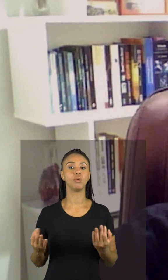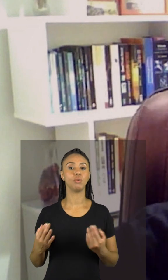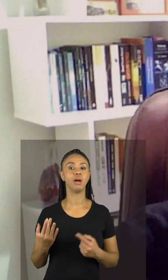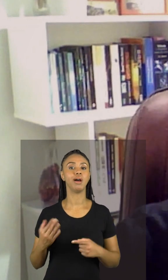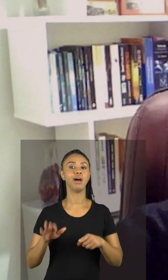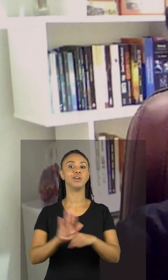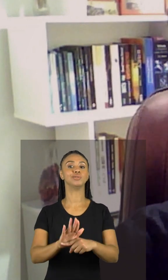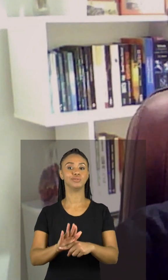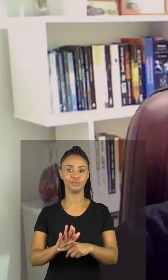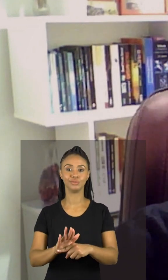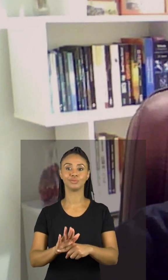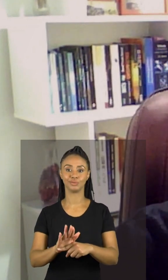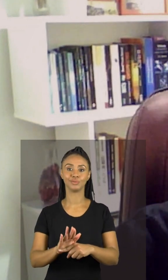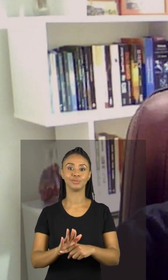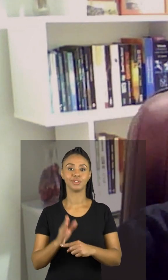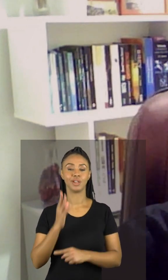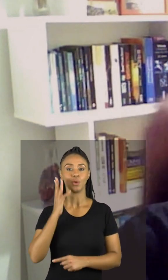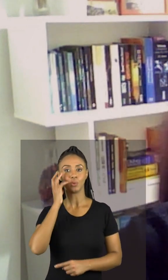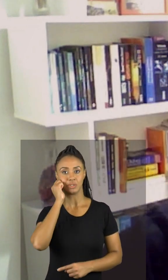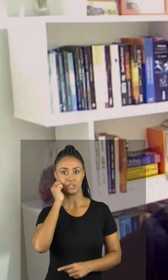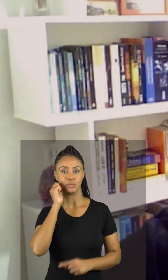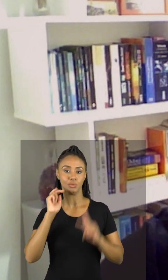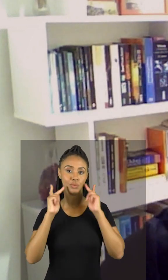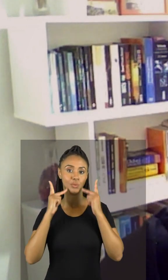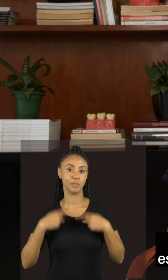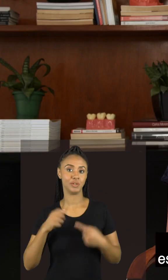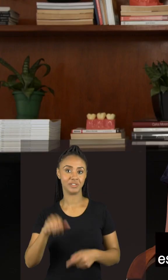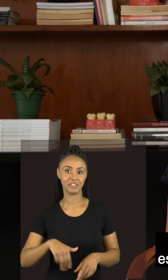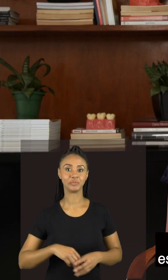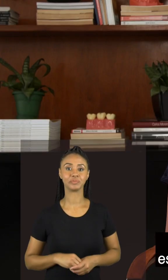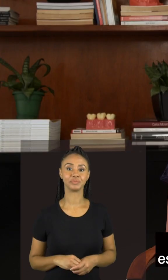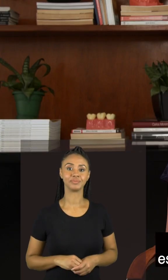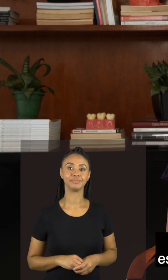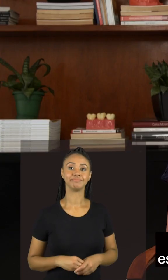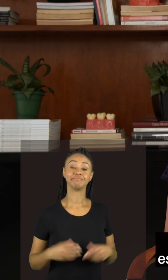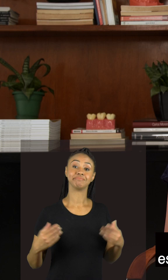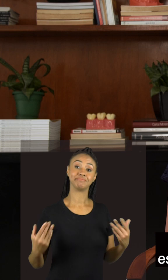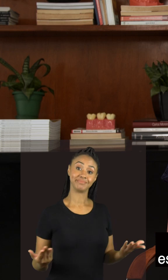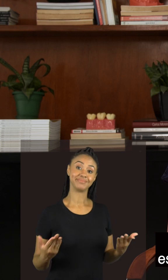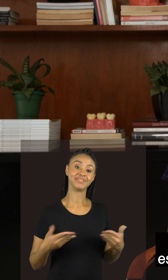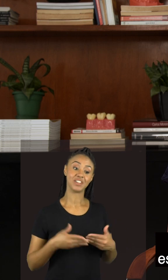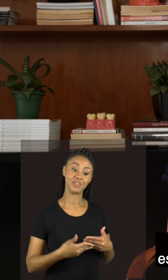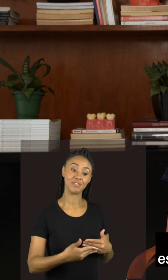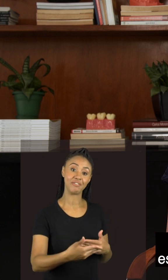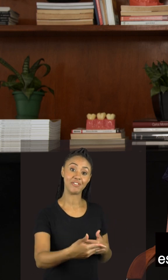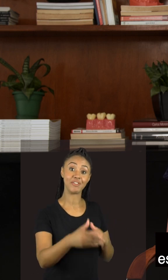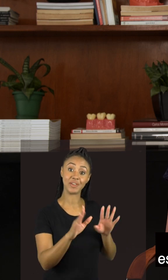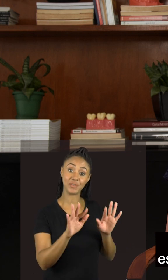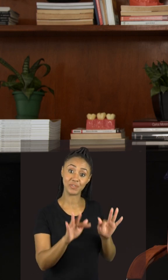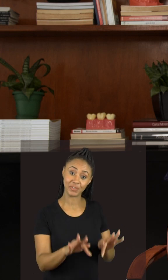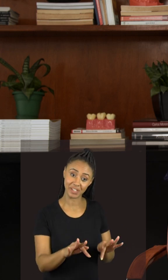e da boa quantidade de estudo em seres humanos tá bom Jefferson então a gente já está nos nossos